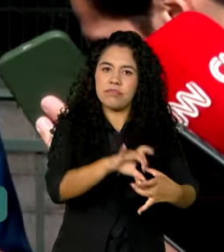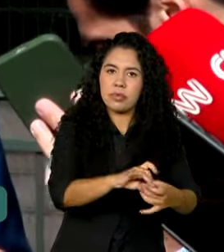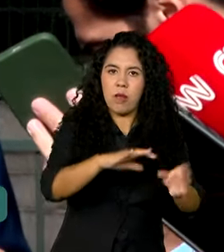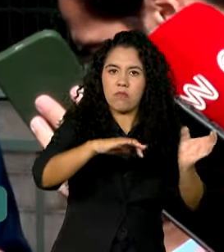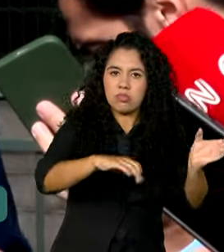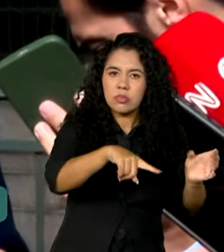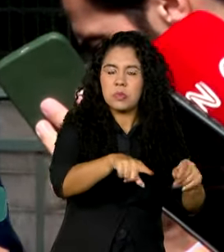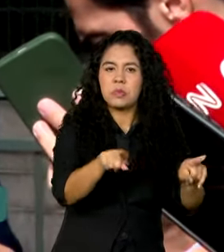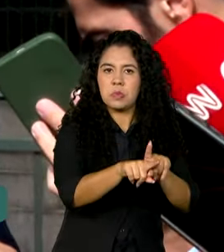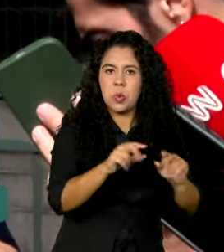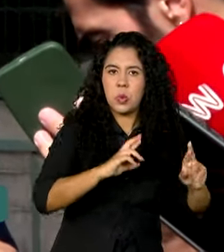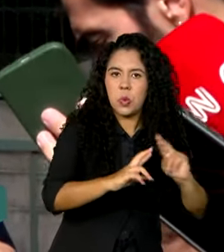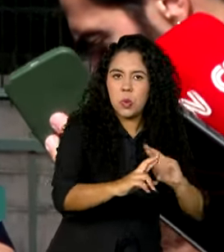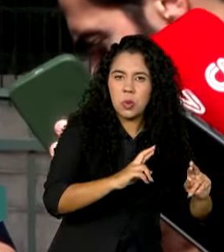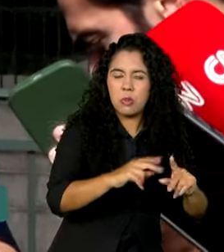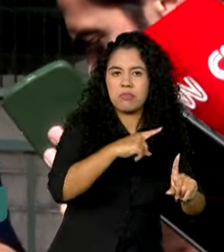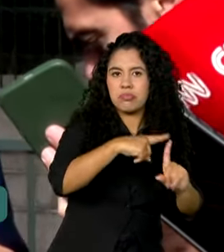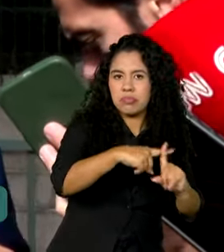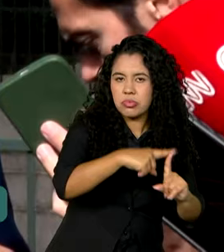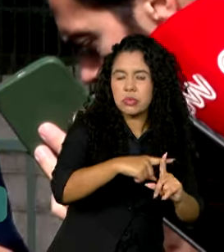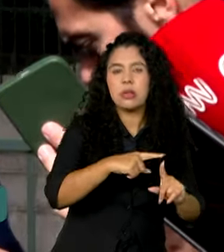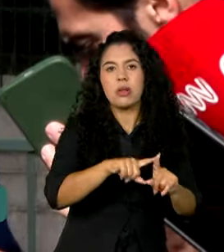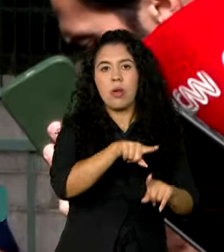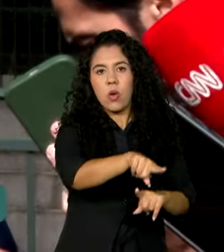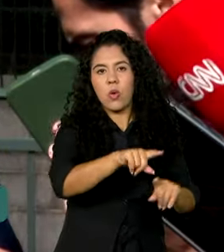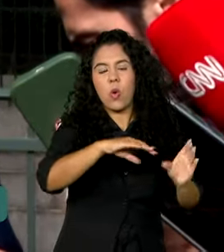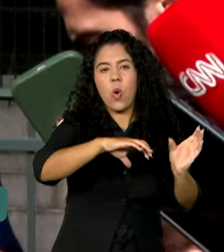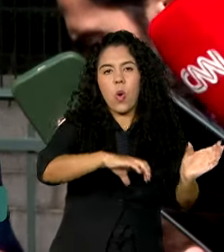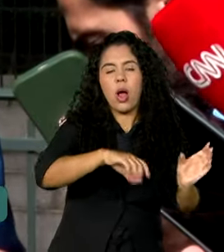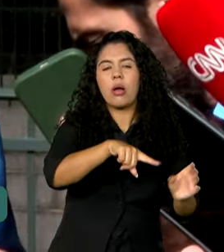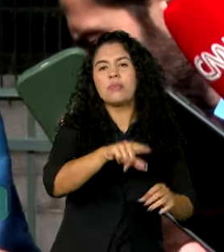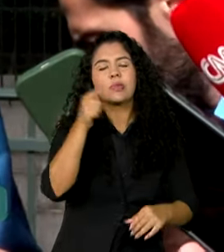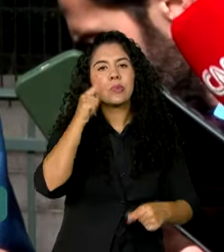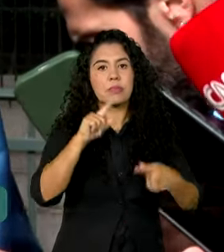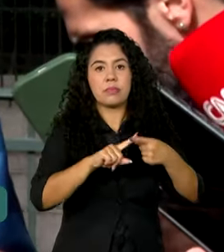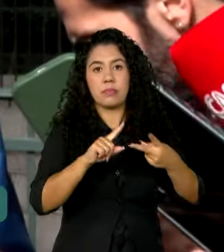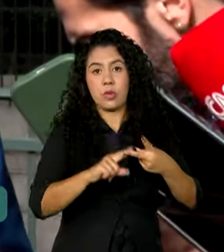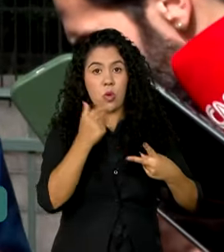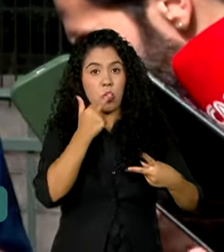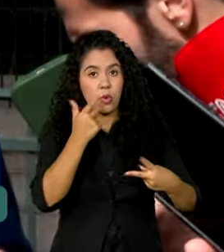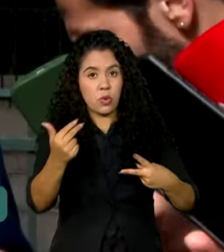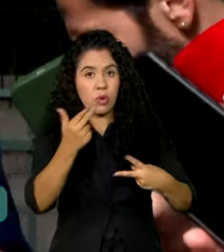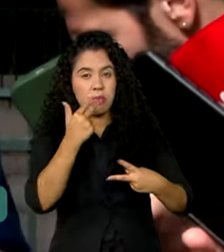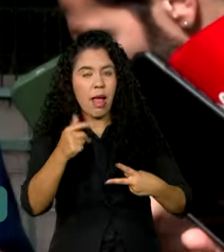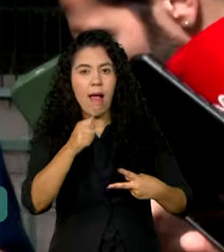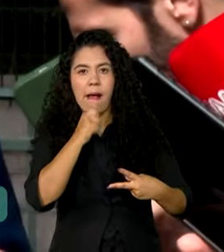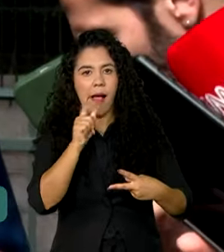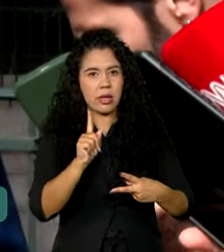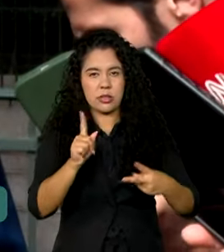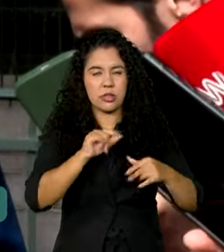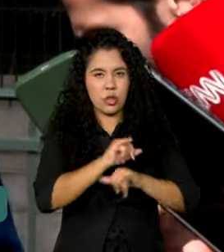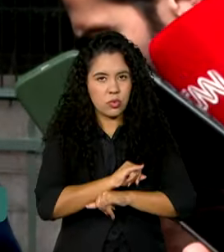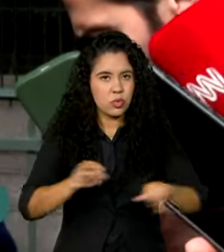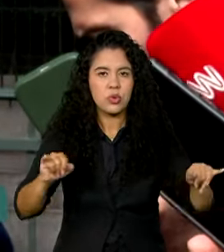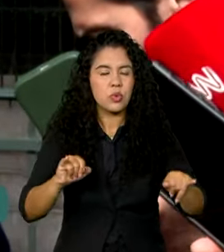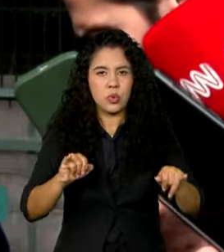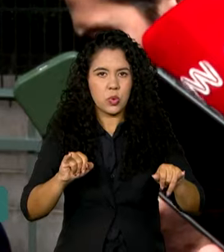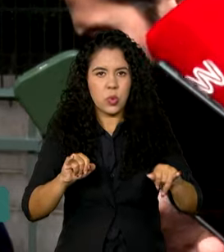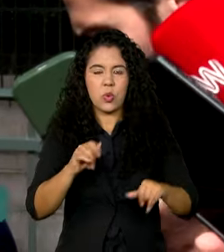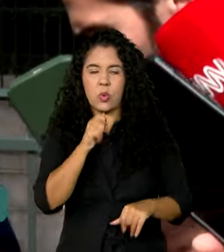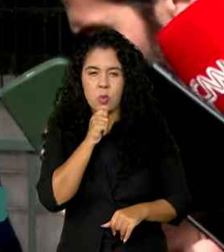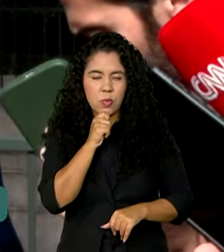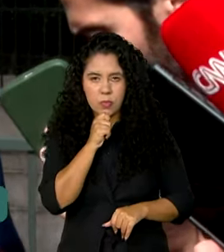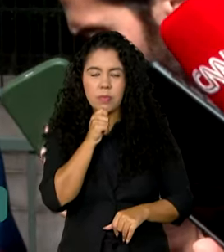Judiciário, em relação ao Congresso, nós tivemos duas grandes notícias que ainda não foram processadas pelas agências de